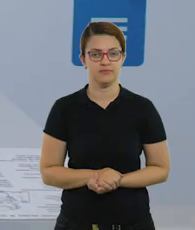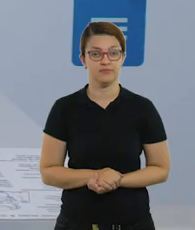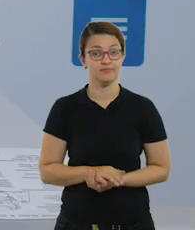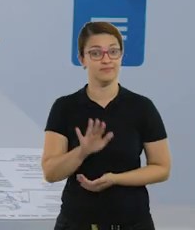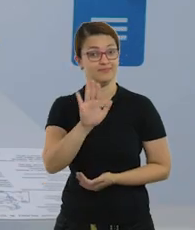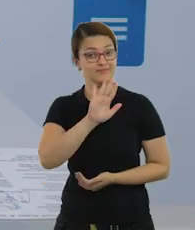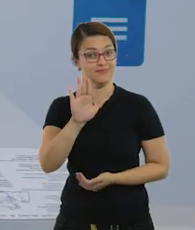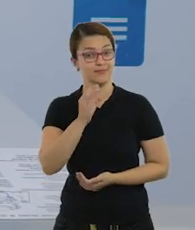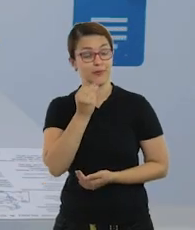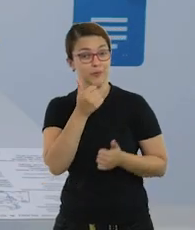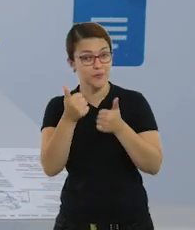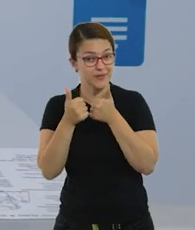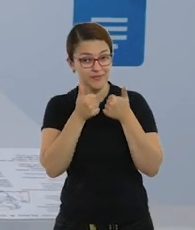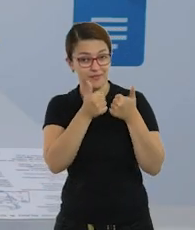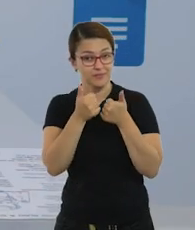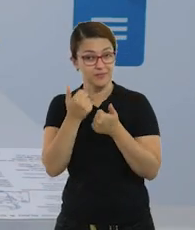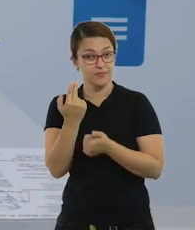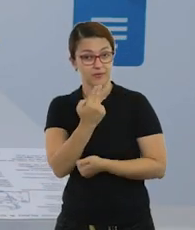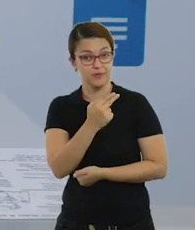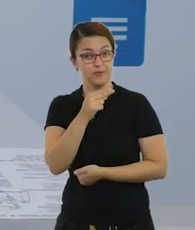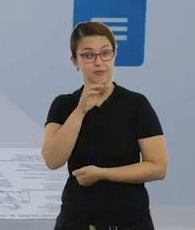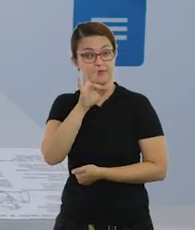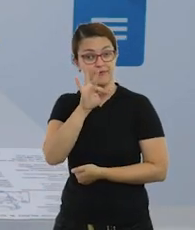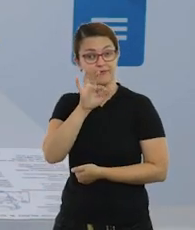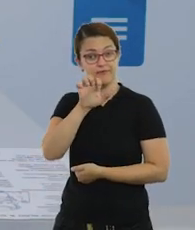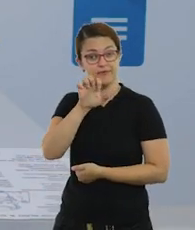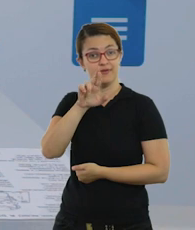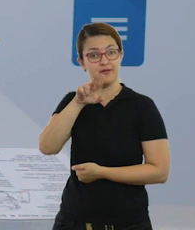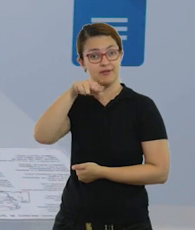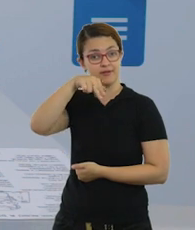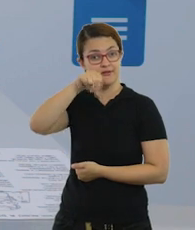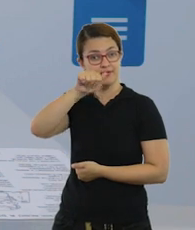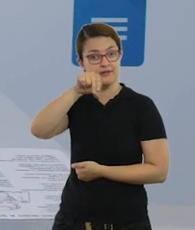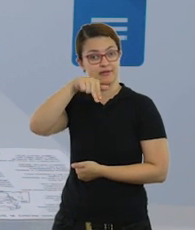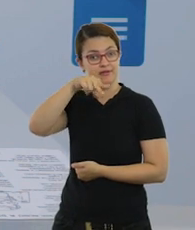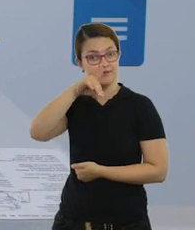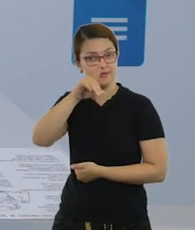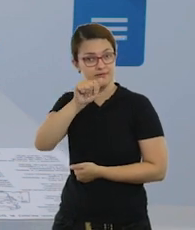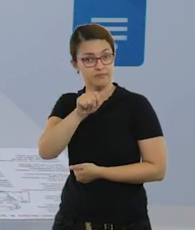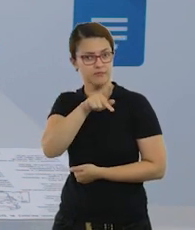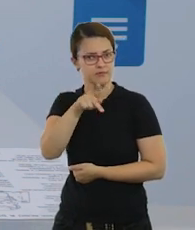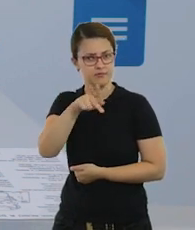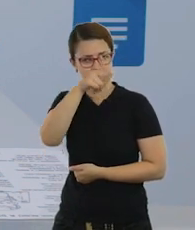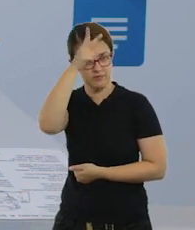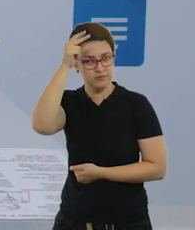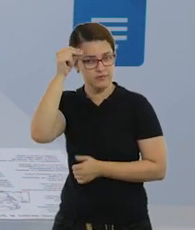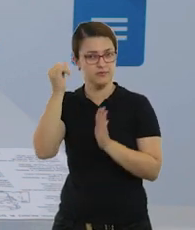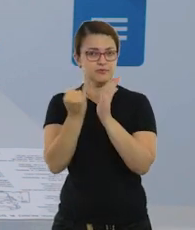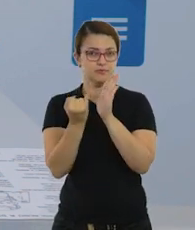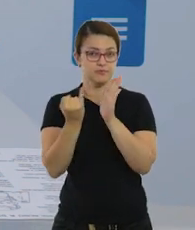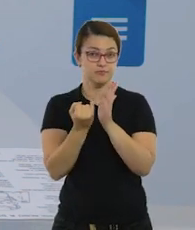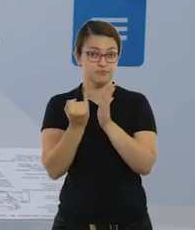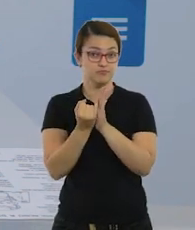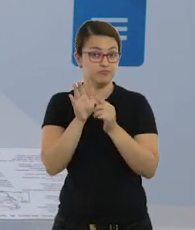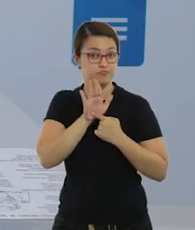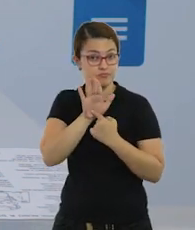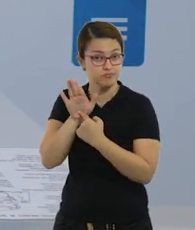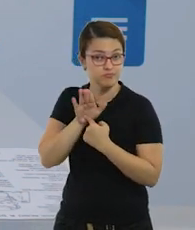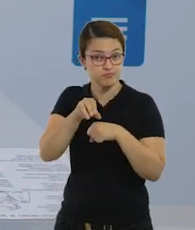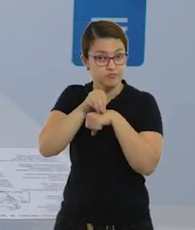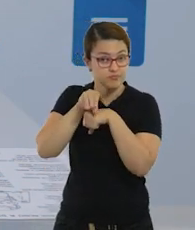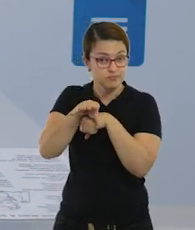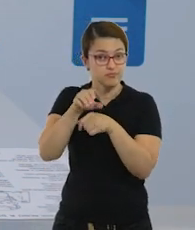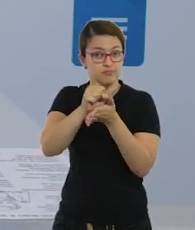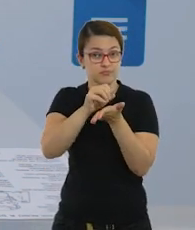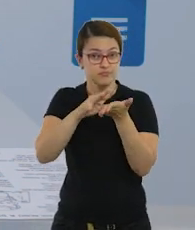Olá pessoal, tudo bem? Meu nome é Fernanda, sou professora da rede municipal daqui de Itapervi e hoje eu trago para vocês sugestões de atividades